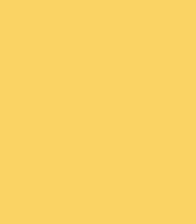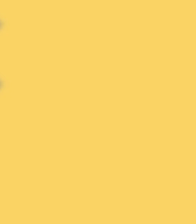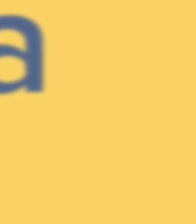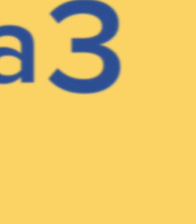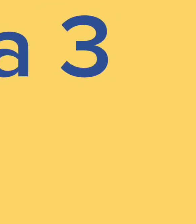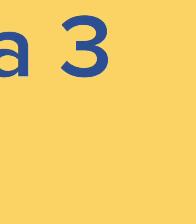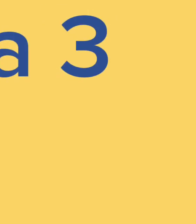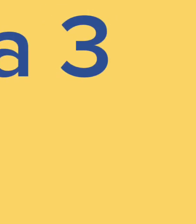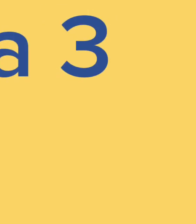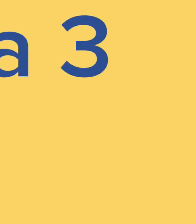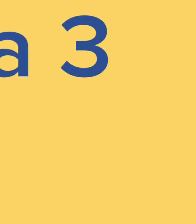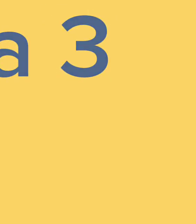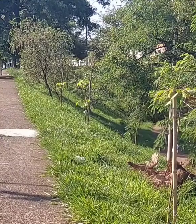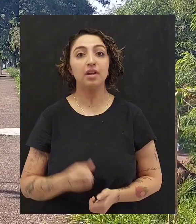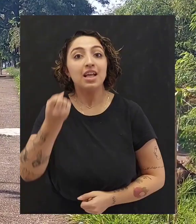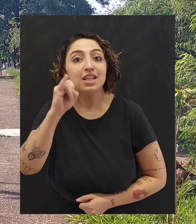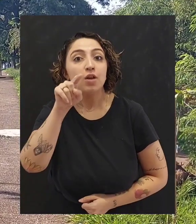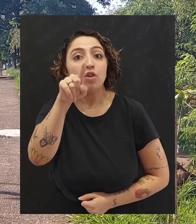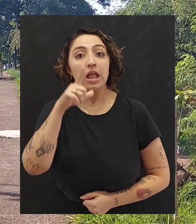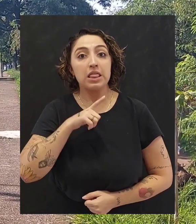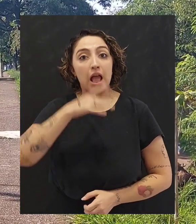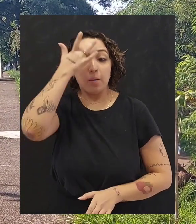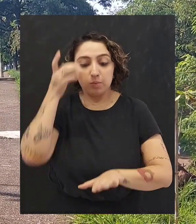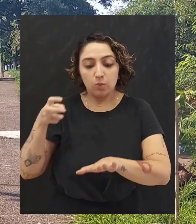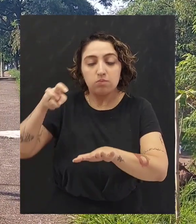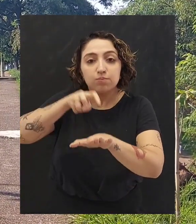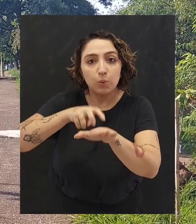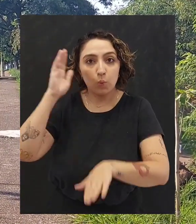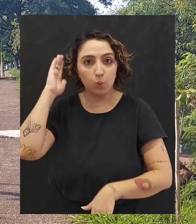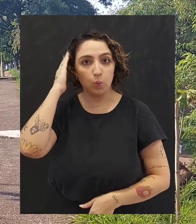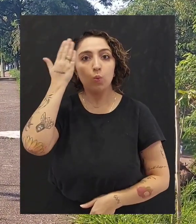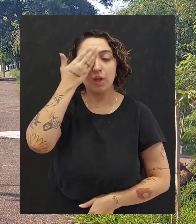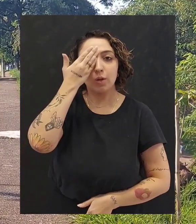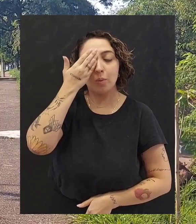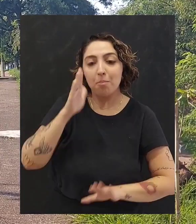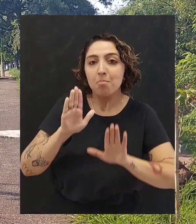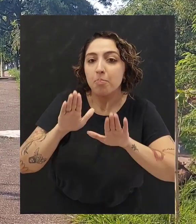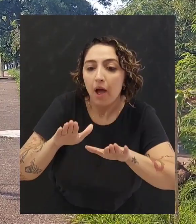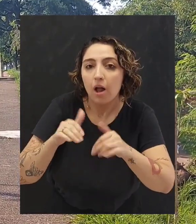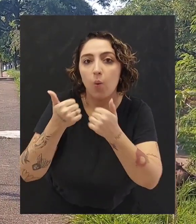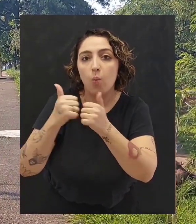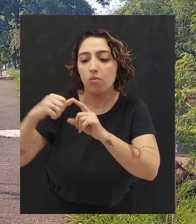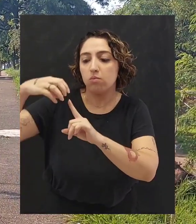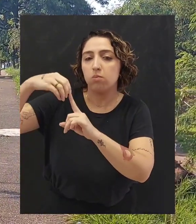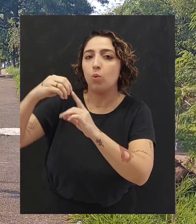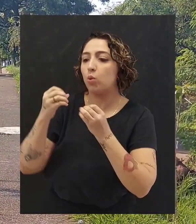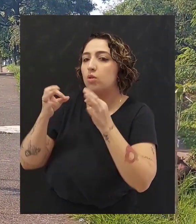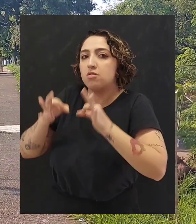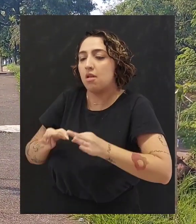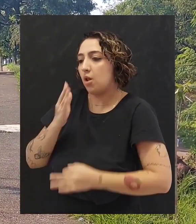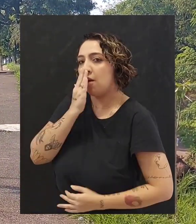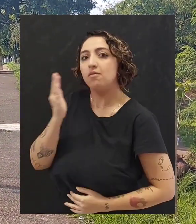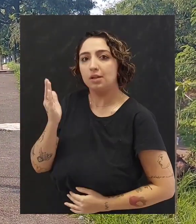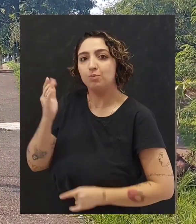Dica número 3. Se você tiver um passageiro surdo-cego, procure parar o ônibus exatamente na frente do ponto.